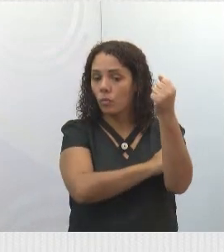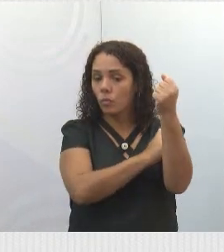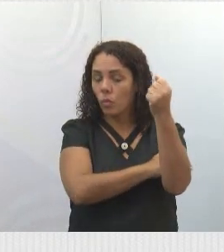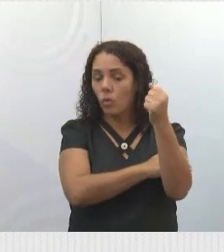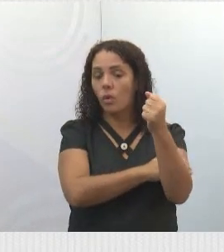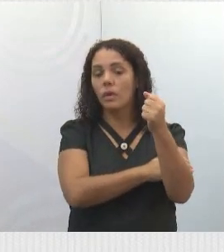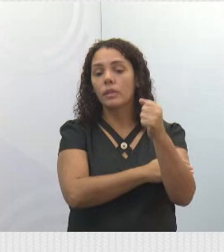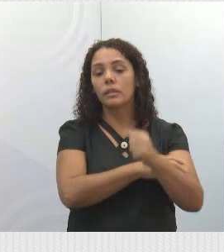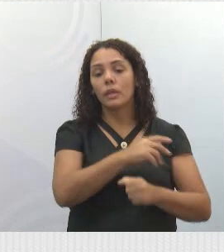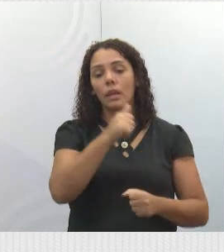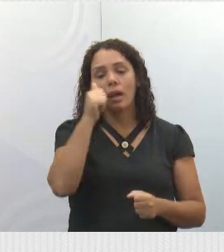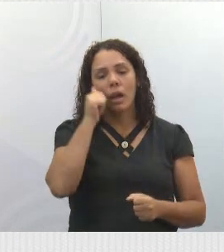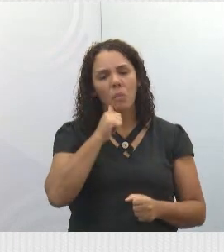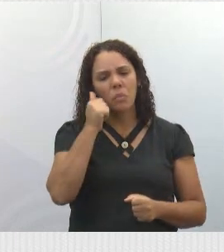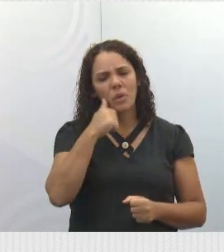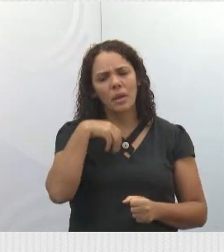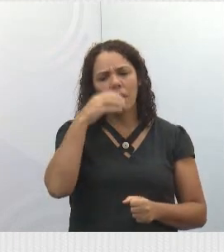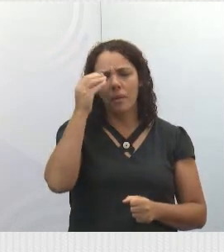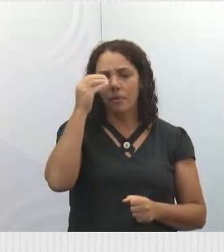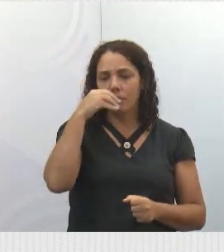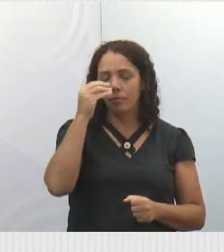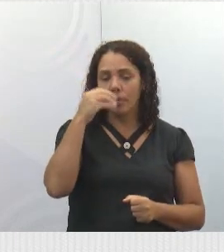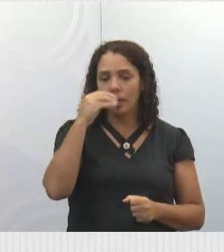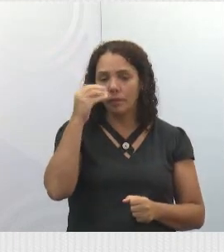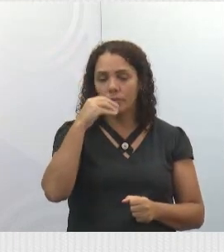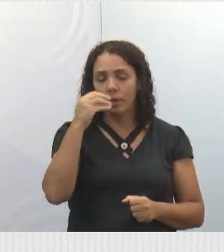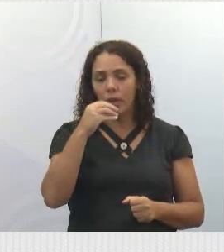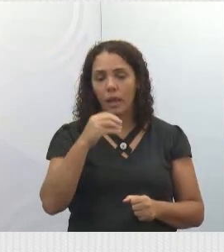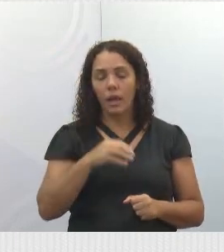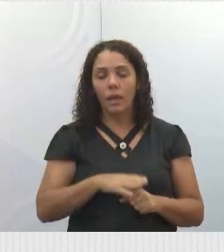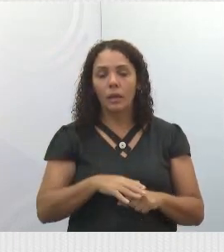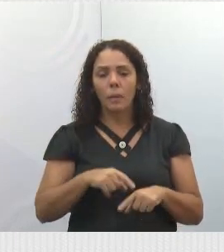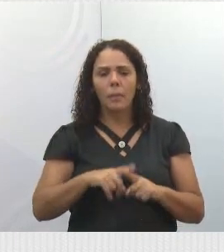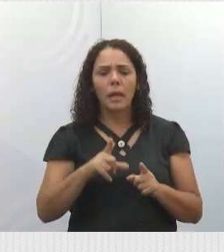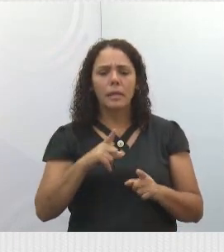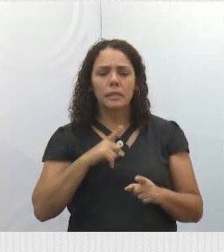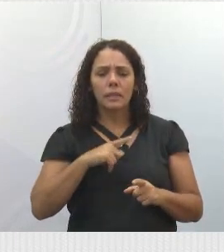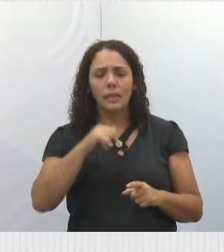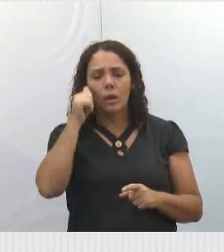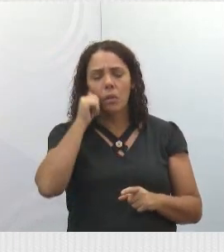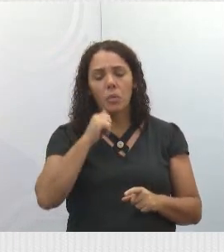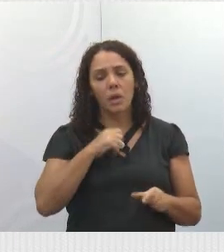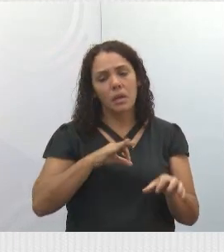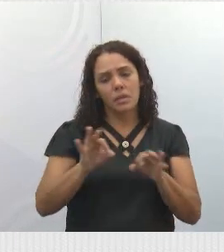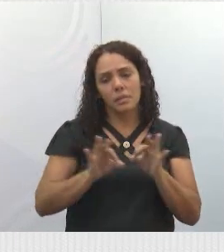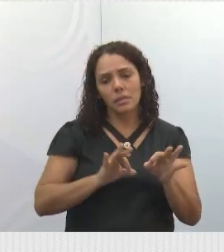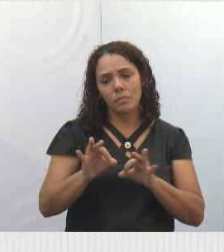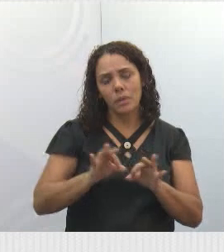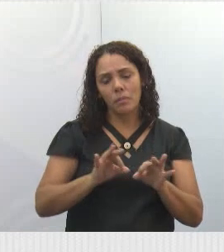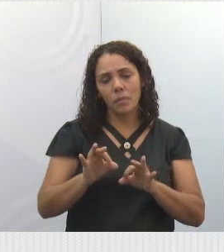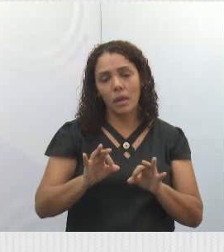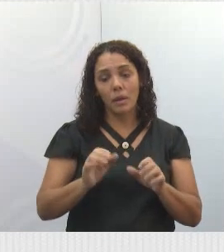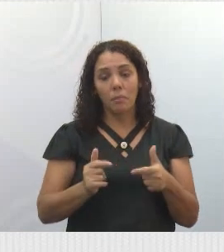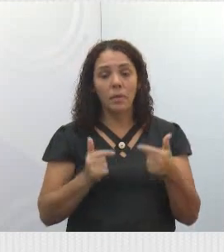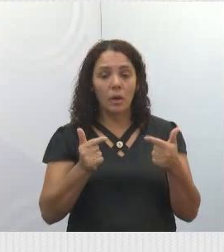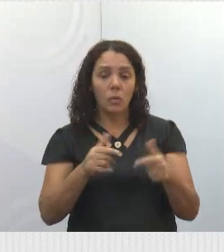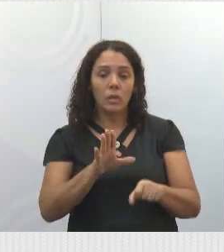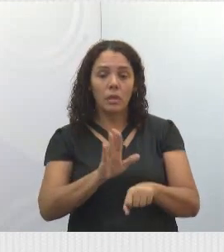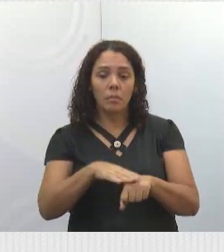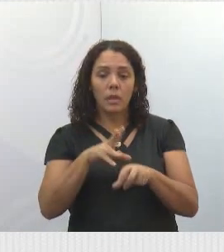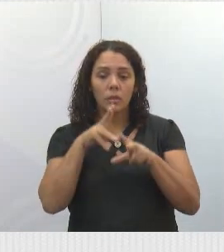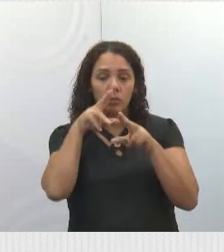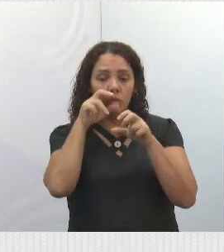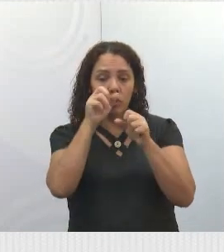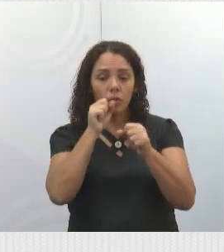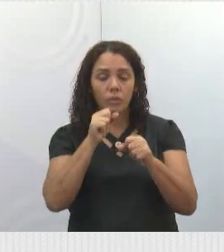menos, a não ser aquelas que se preparam para a luta, mas uma luta sadia. E não é essa luta, é uma luta esportiva. Não